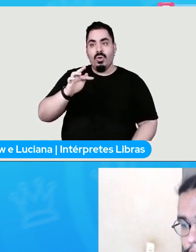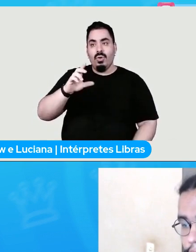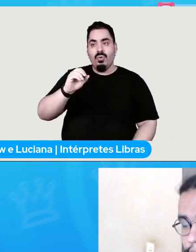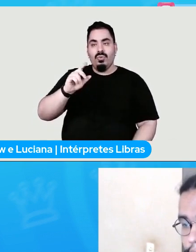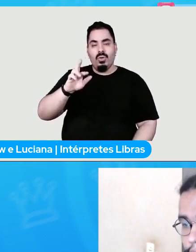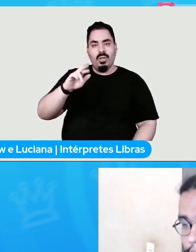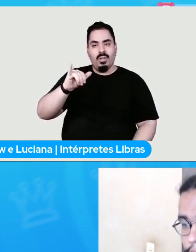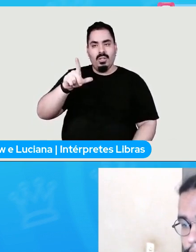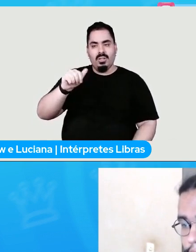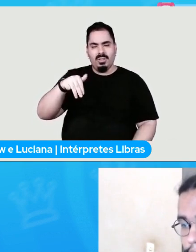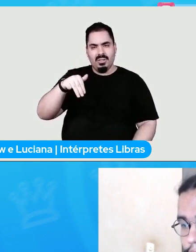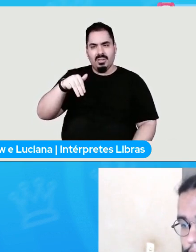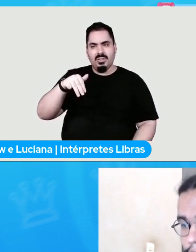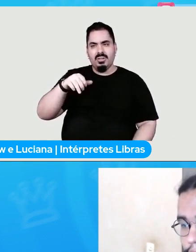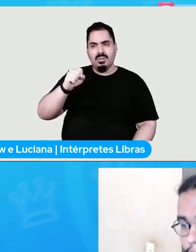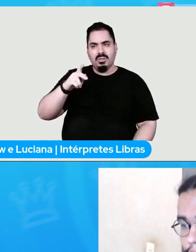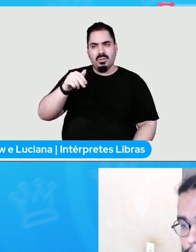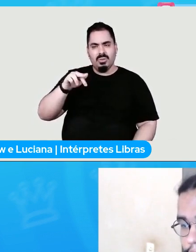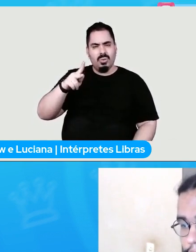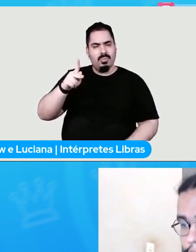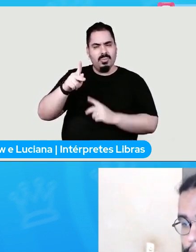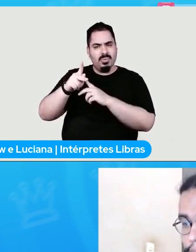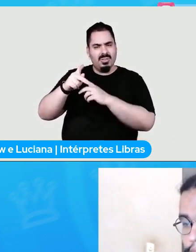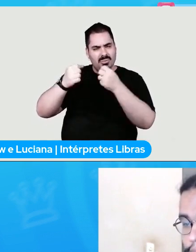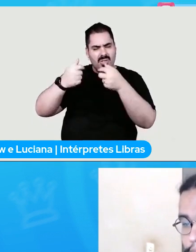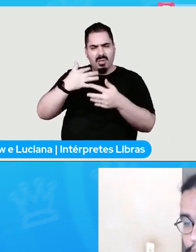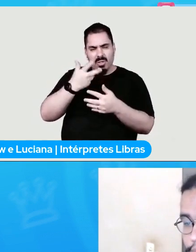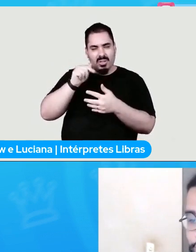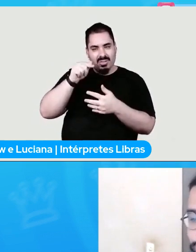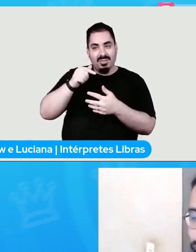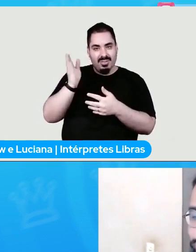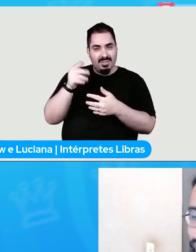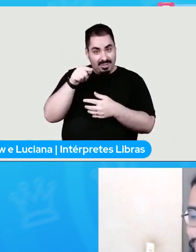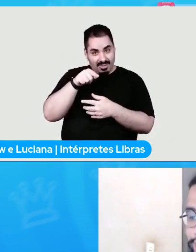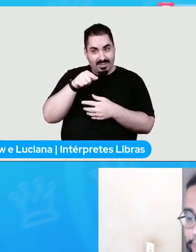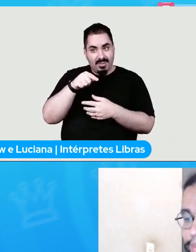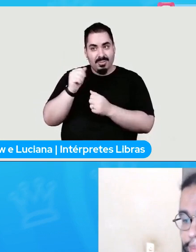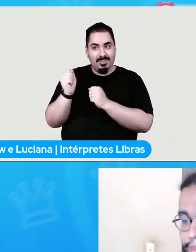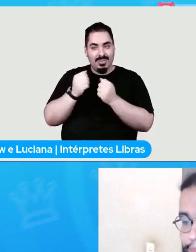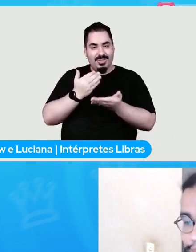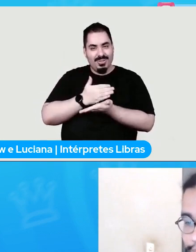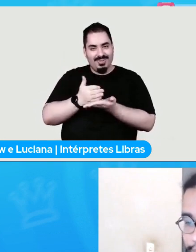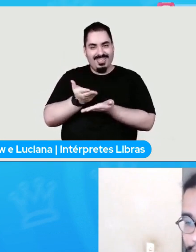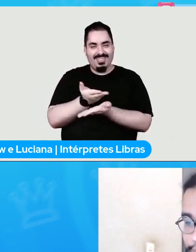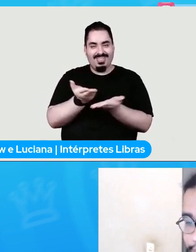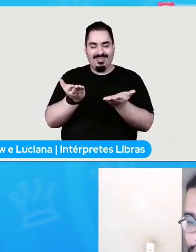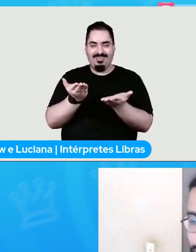Explica melhor para a gente. Você está aí já? Pode vir, Hebert. A palavra é com você.